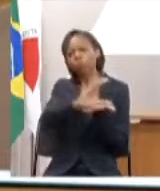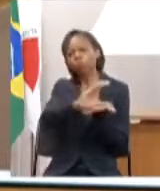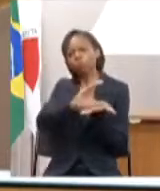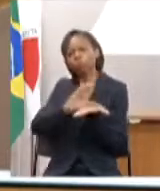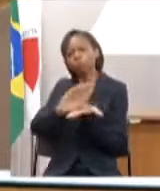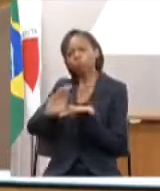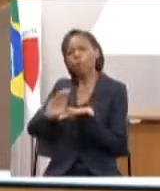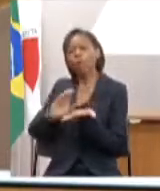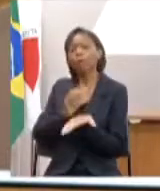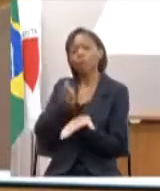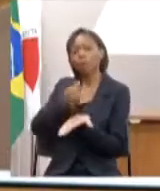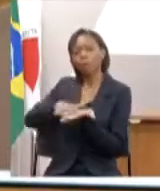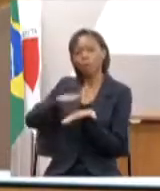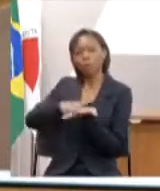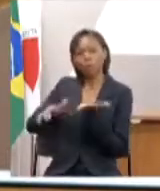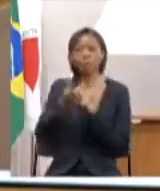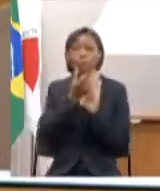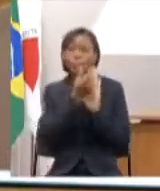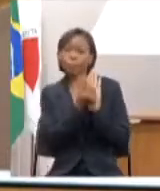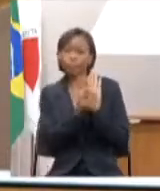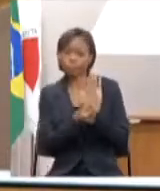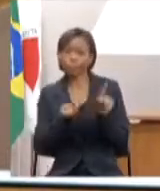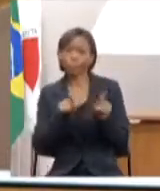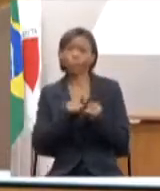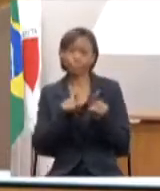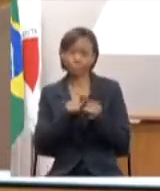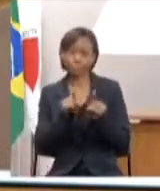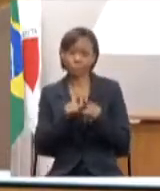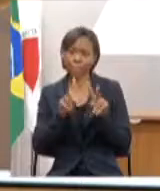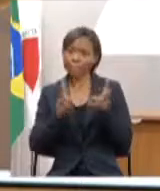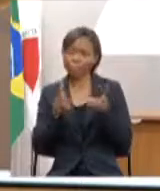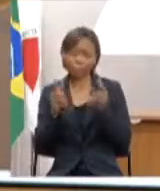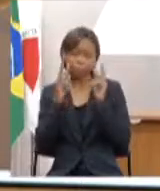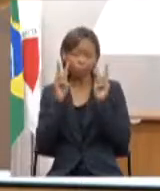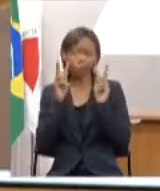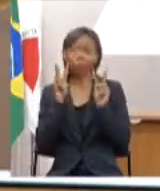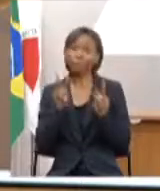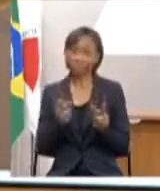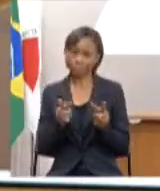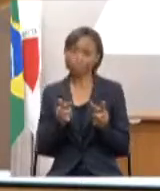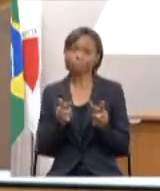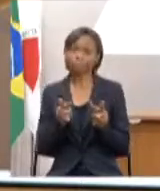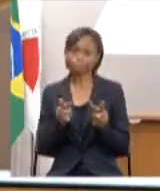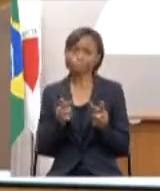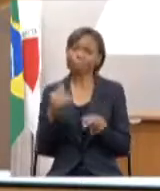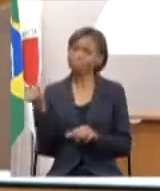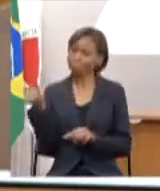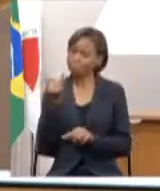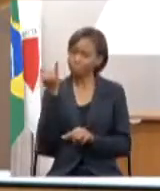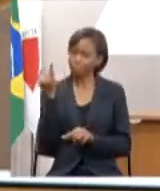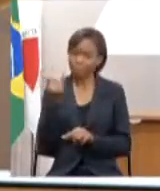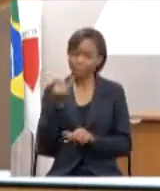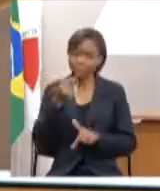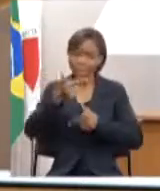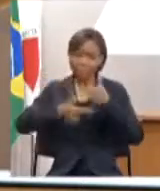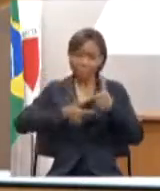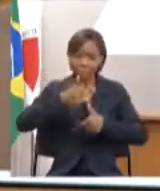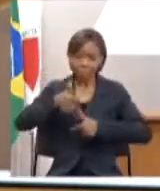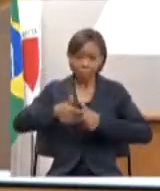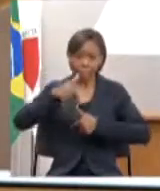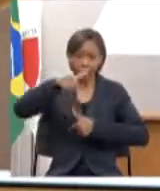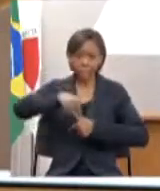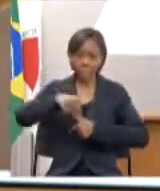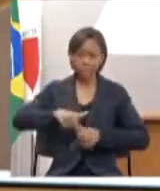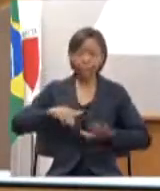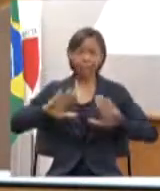o orçamento e, por isso, vejo que é importantíssimo esse trabalho que a Casa vem fazendo, de